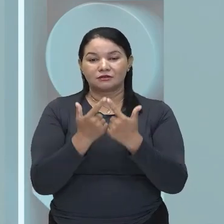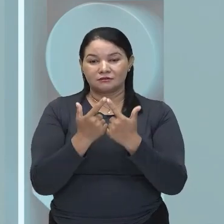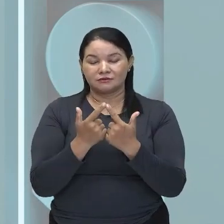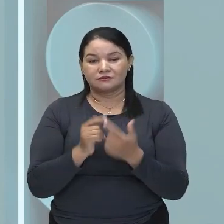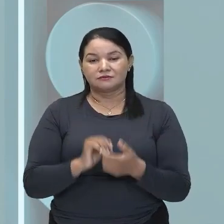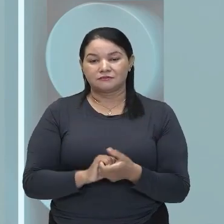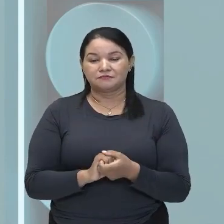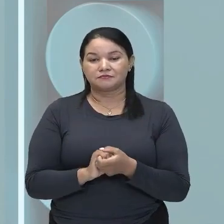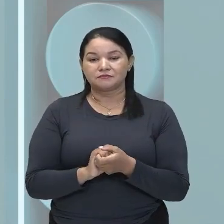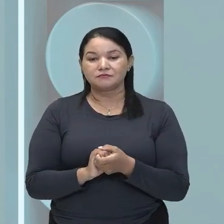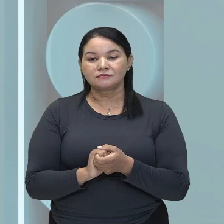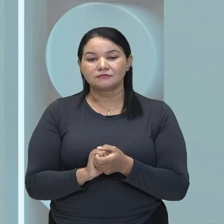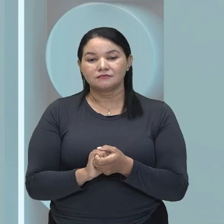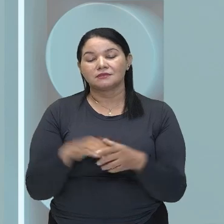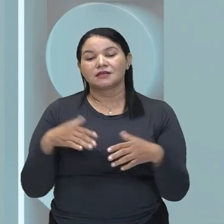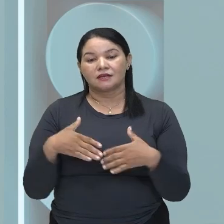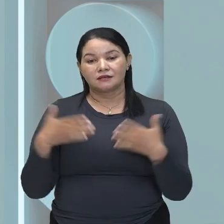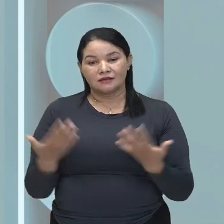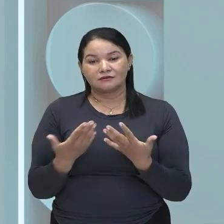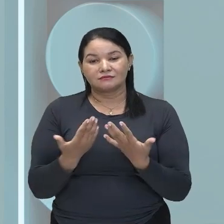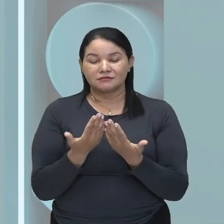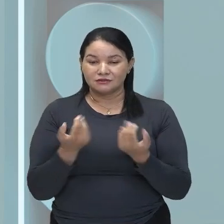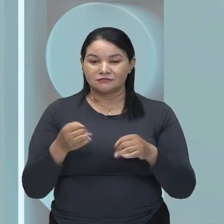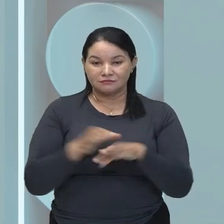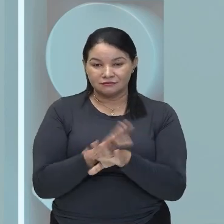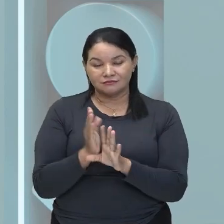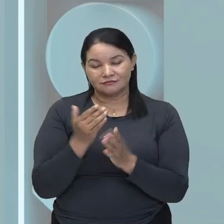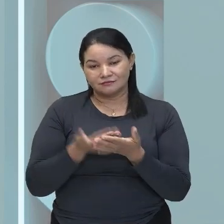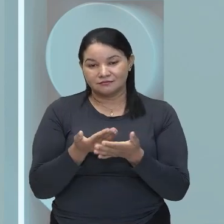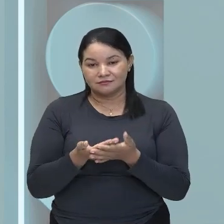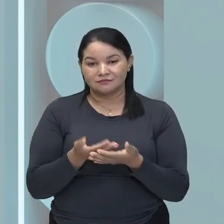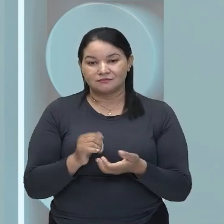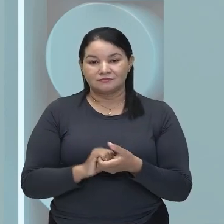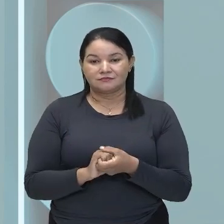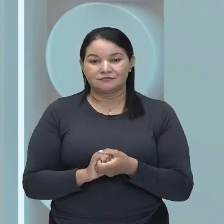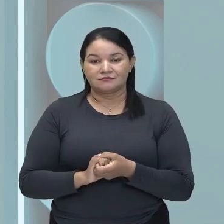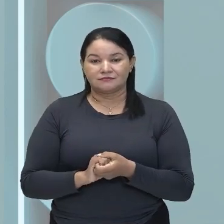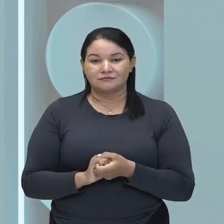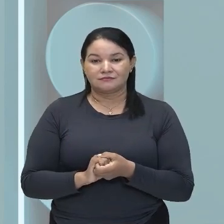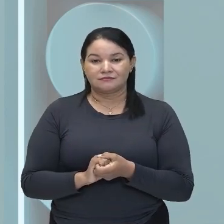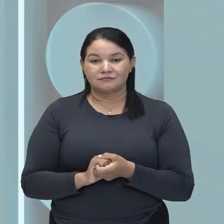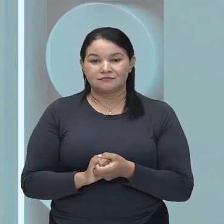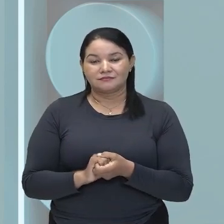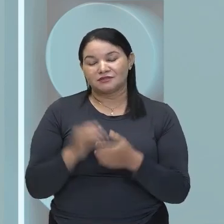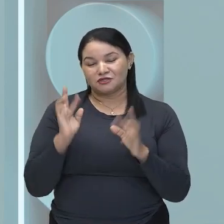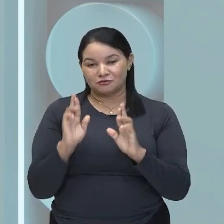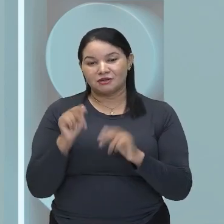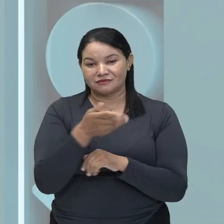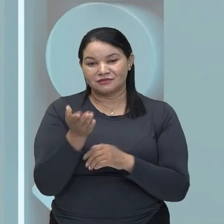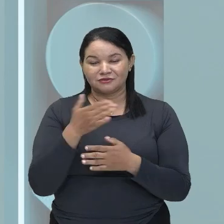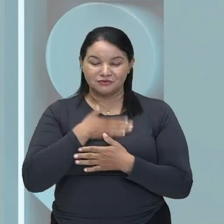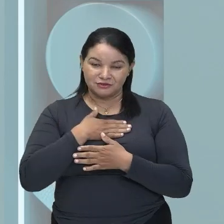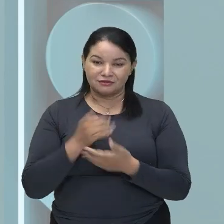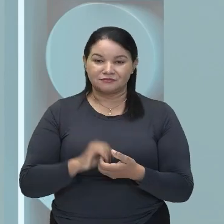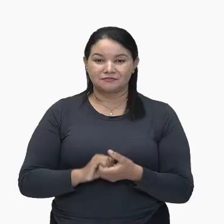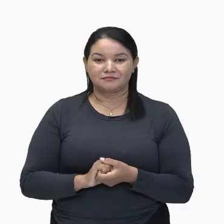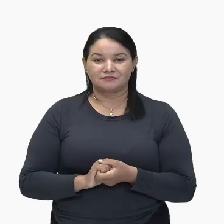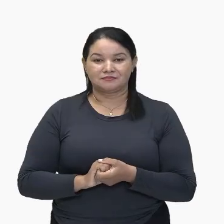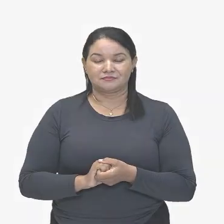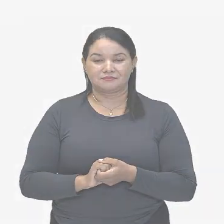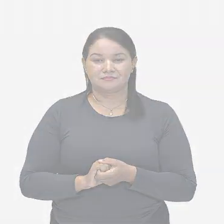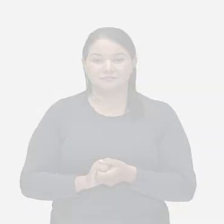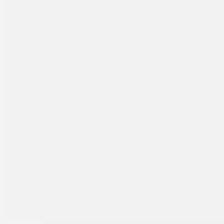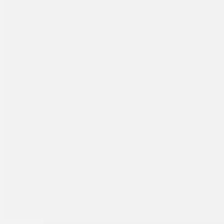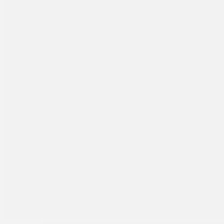Então, Assim, Chegamos ao final, Da nossa aula. Espero que vocês tenham gostado. Tchau.